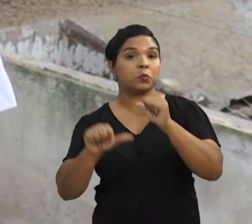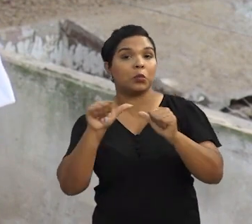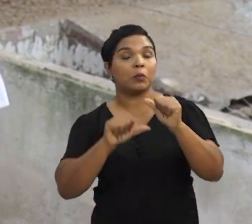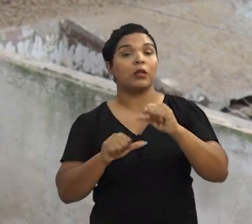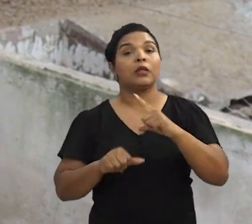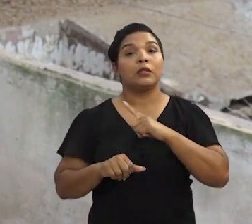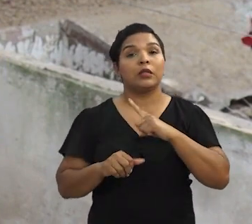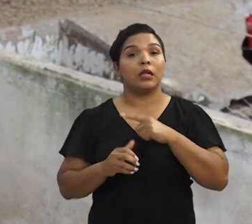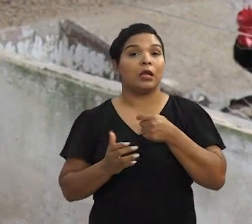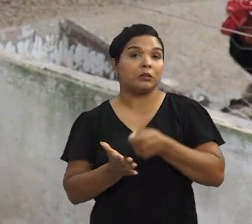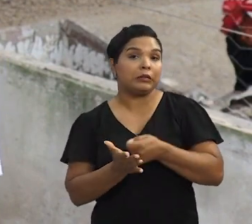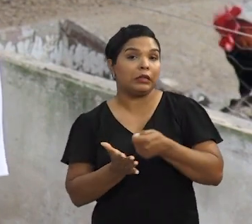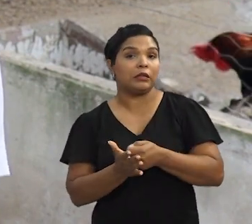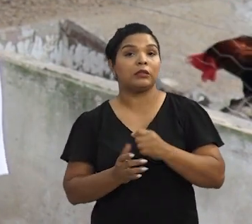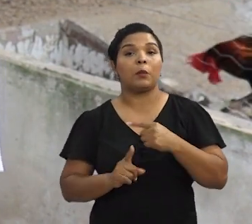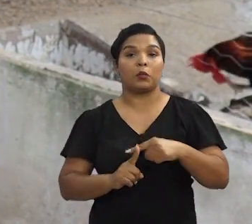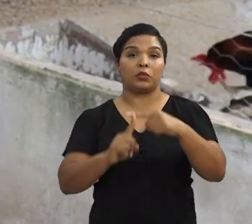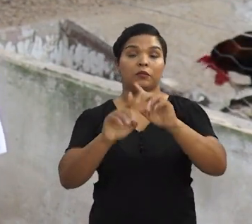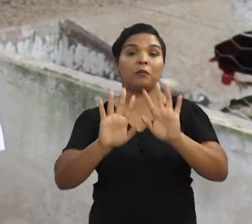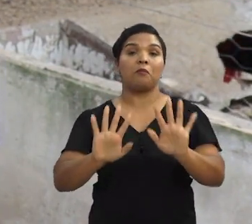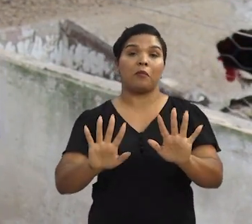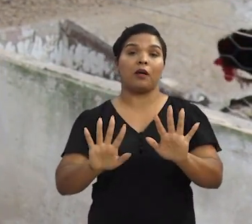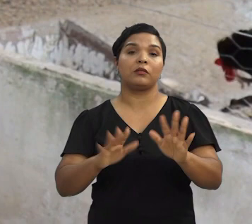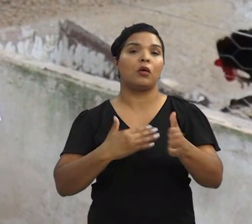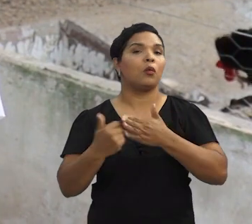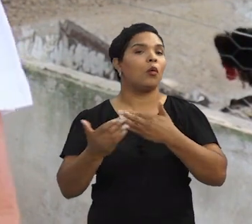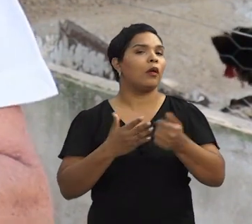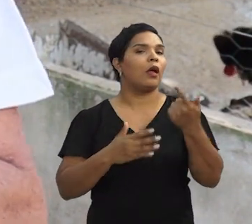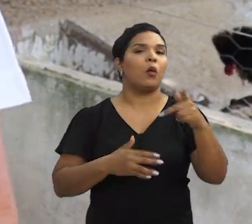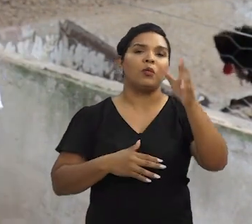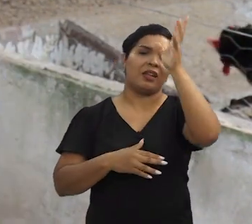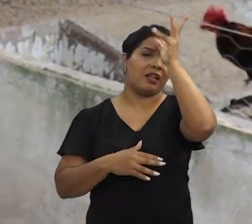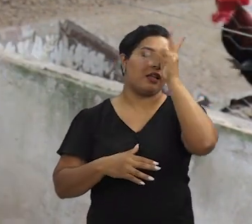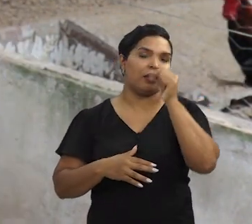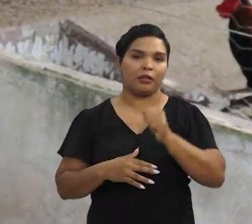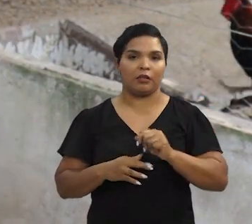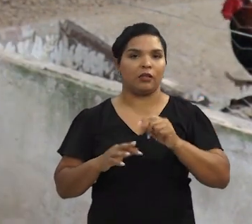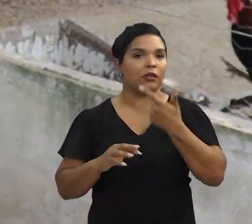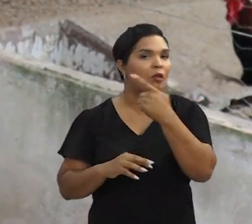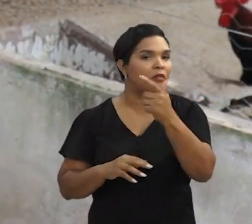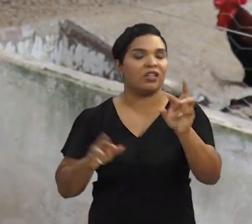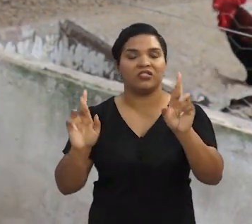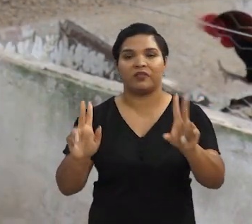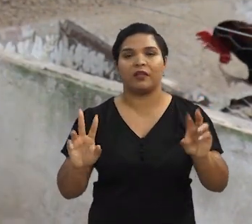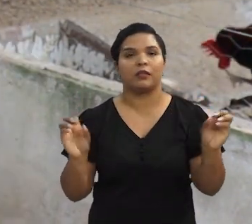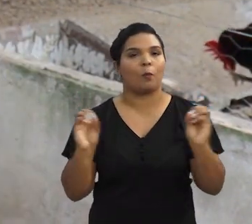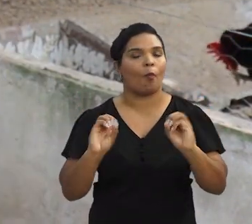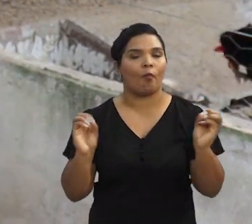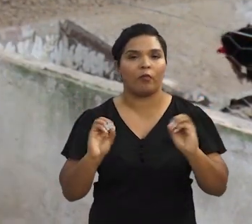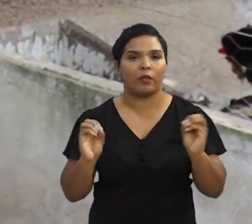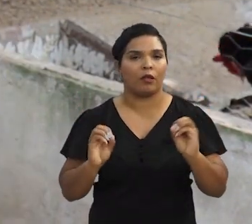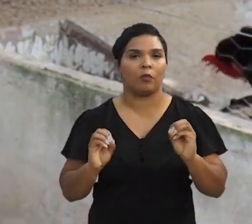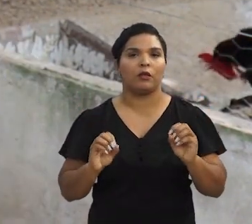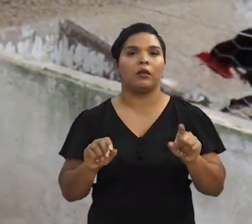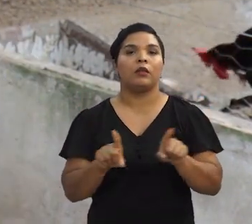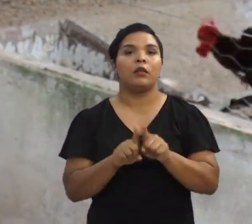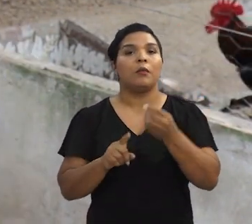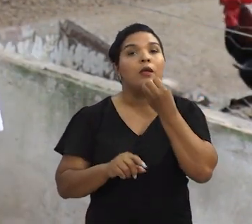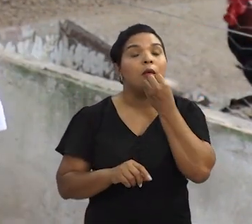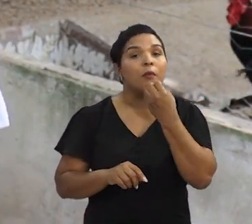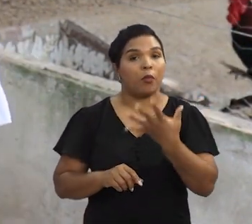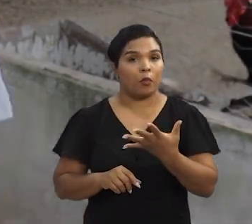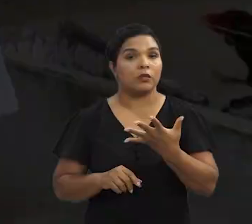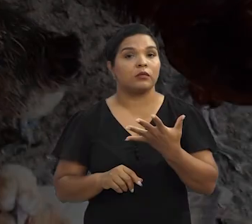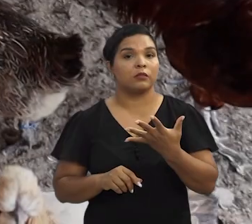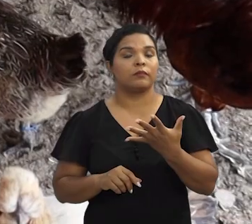tranquila. Tem essa resistência e isso é positivo. Mas o restante é igual a qualquer outra galinha tipo caipira. Não tem diferença nenhuma. E são